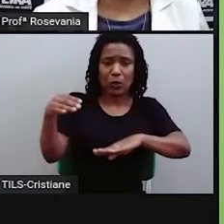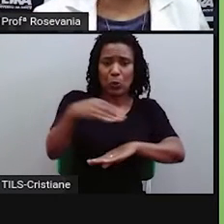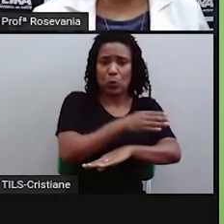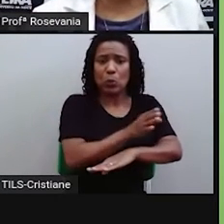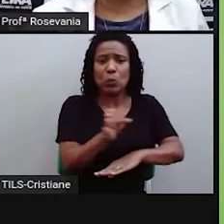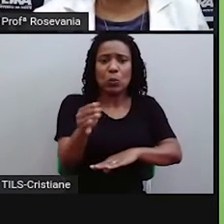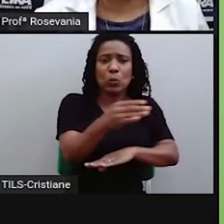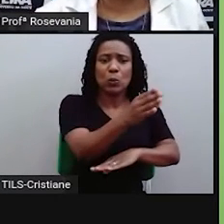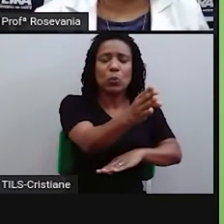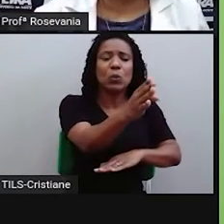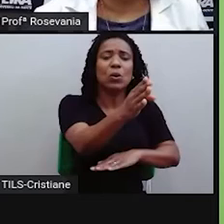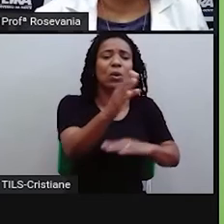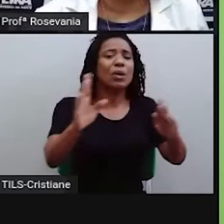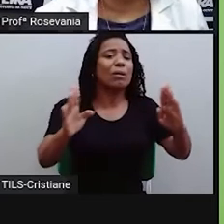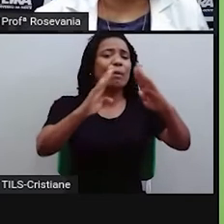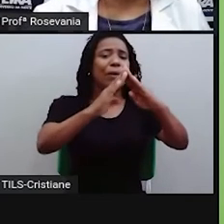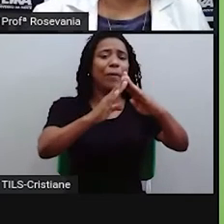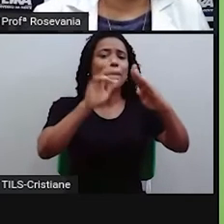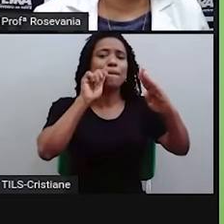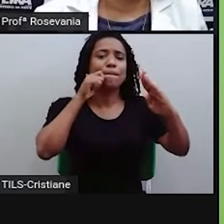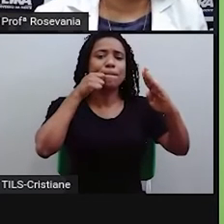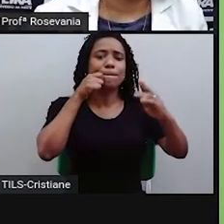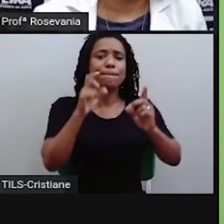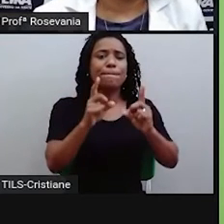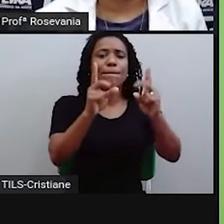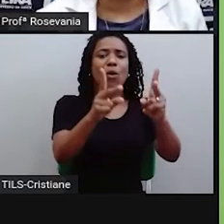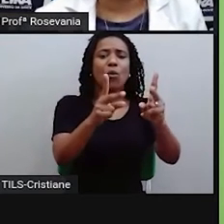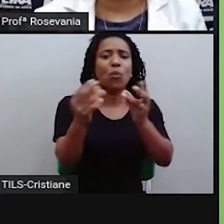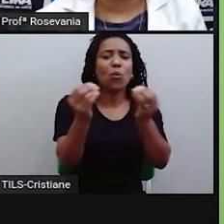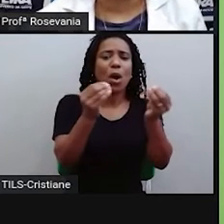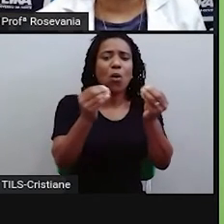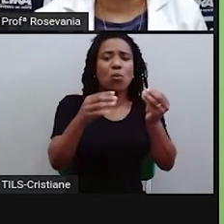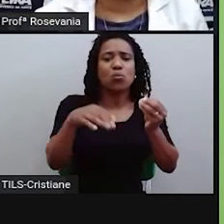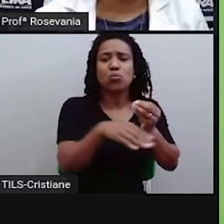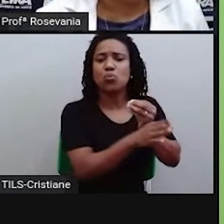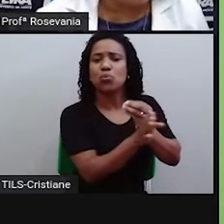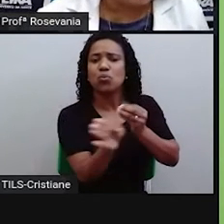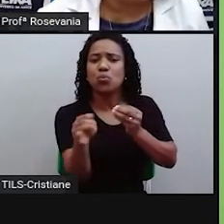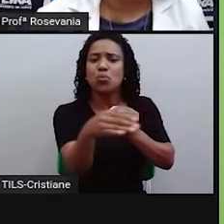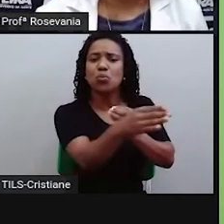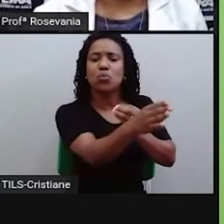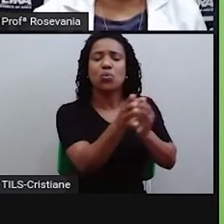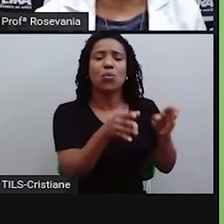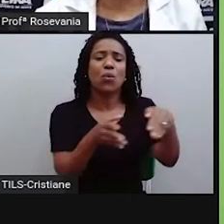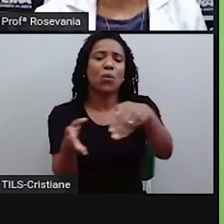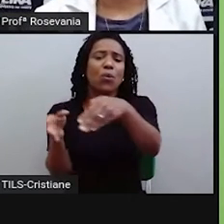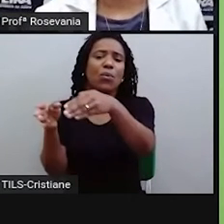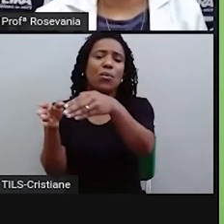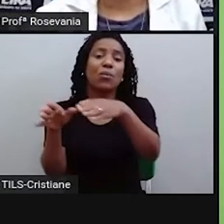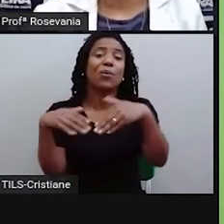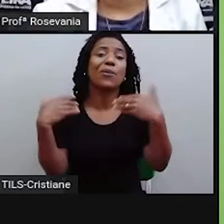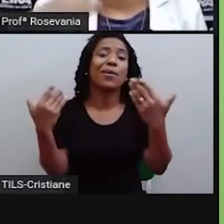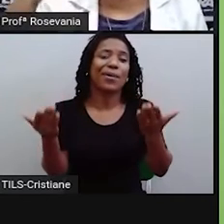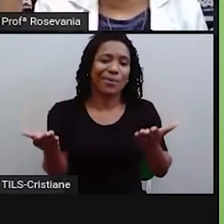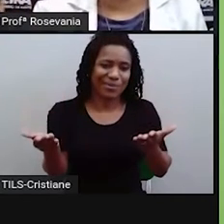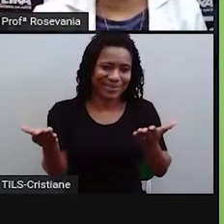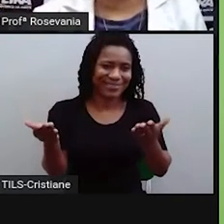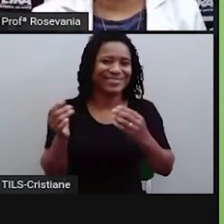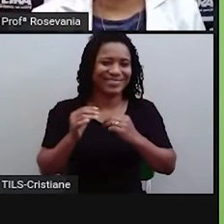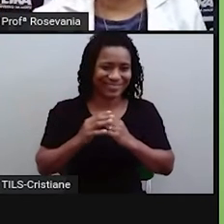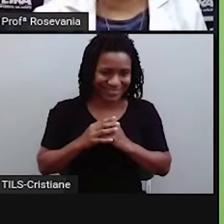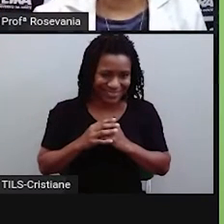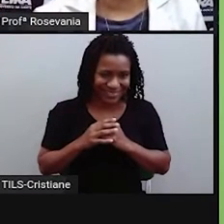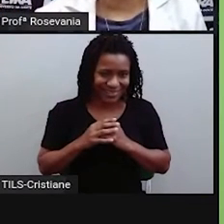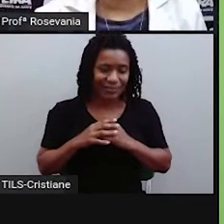essas perguntas de localização, a gente faz ela bastante corriqueira. Até quando a gente pede uma determinada coisa, você, para